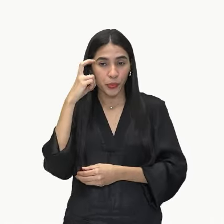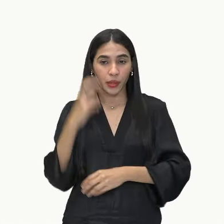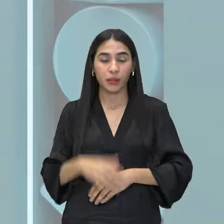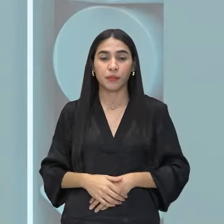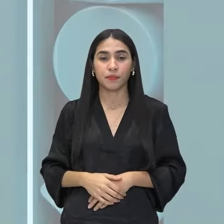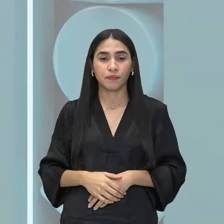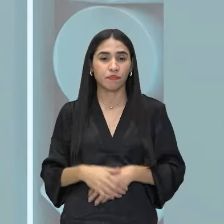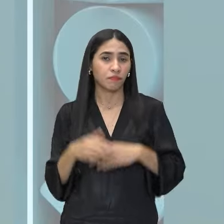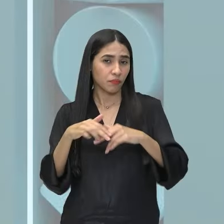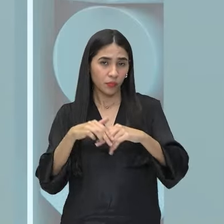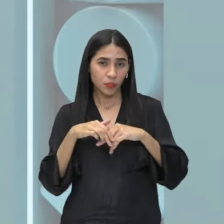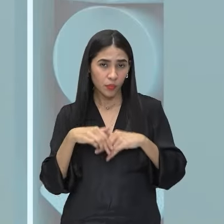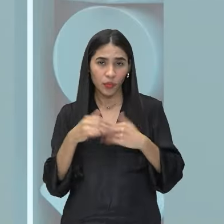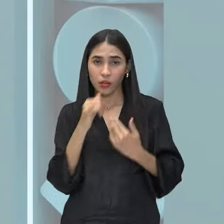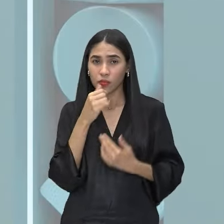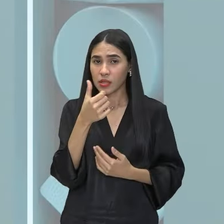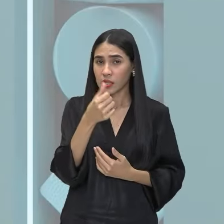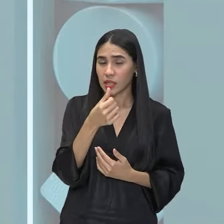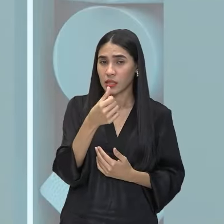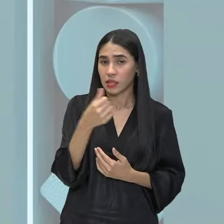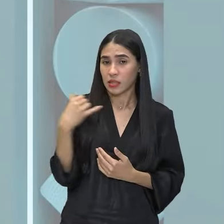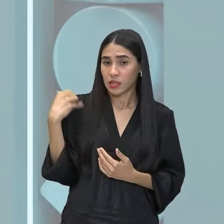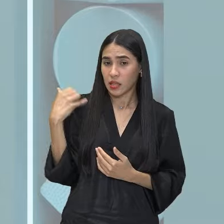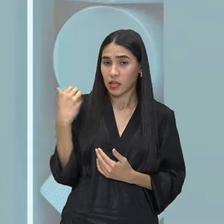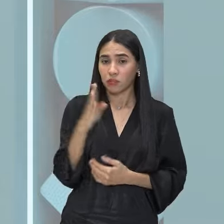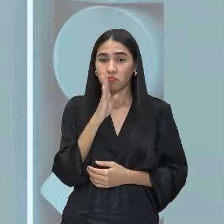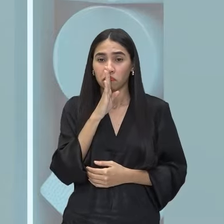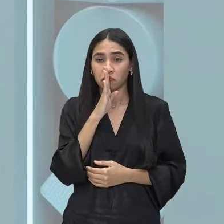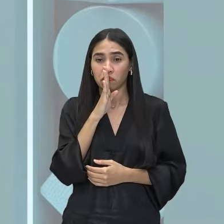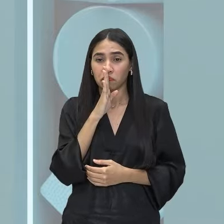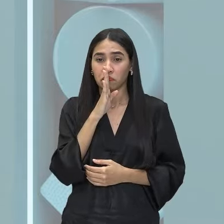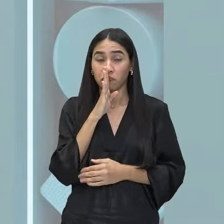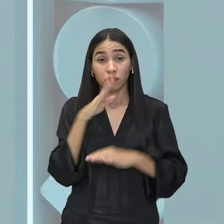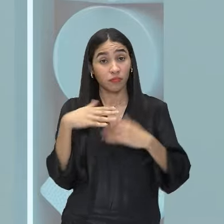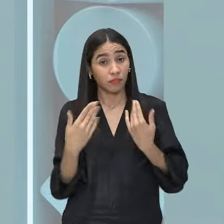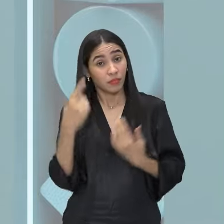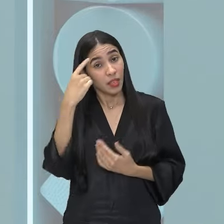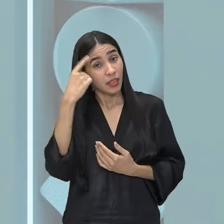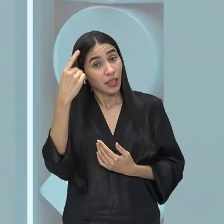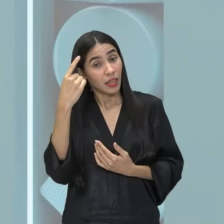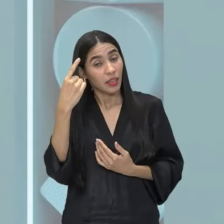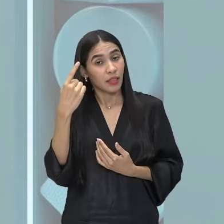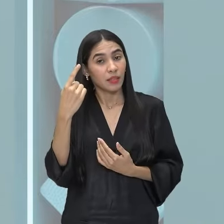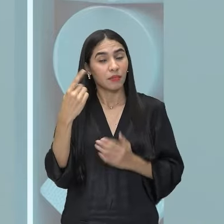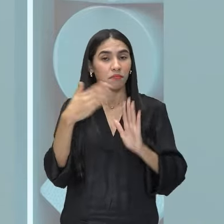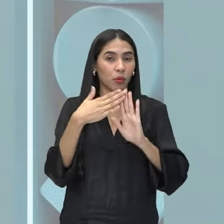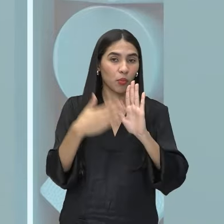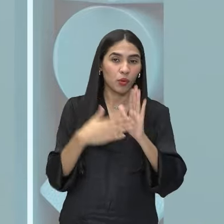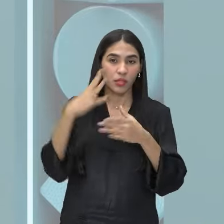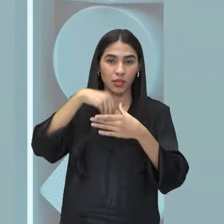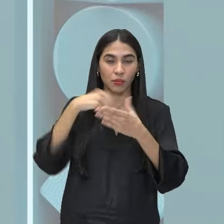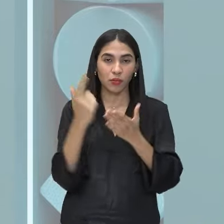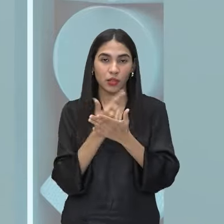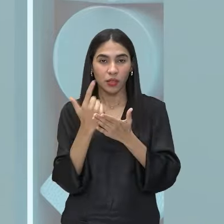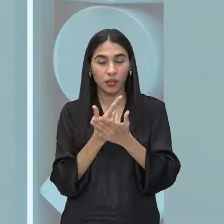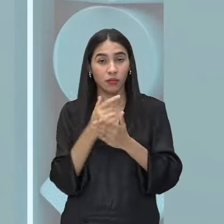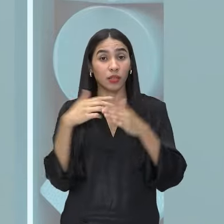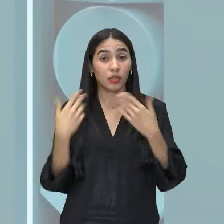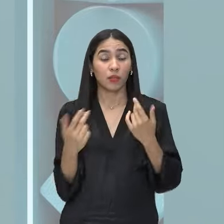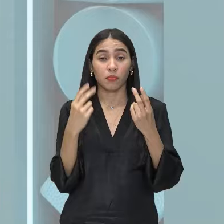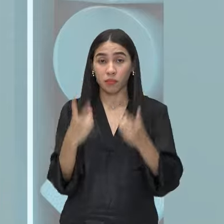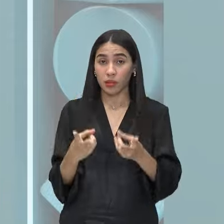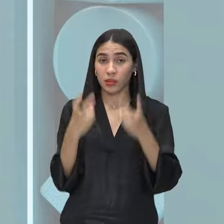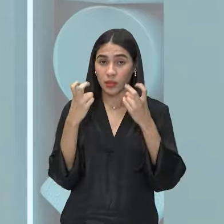Será que é por isso que ele ficou seis anos sem falar? É uma ideia, é uma das propostas. E notem que